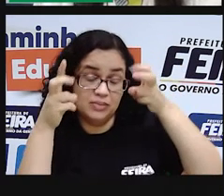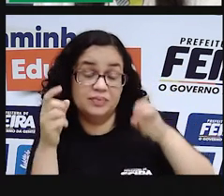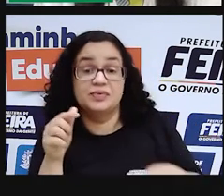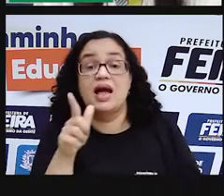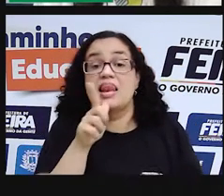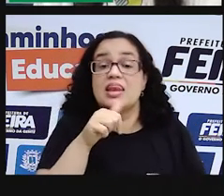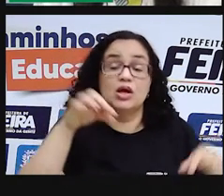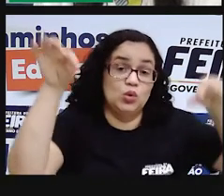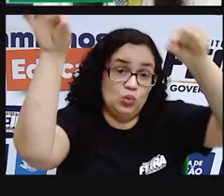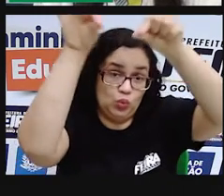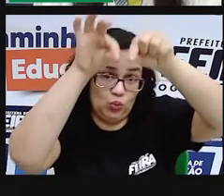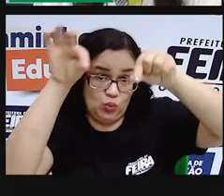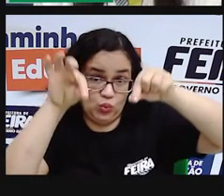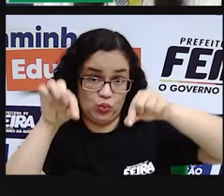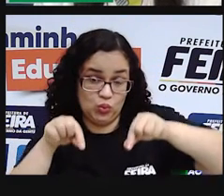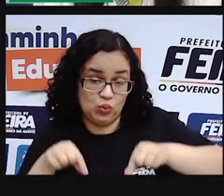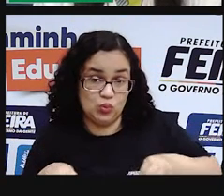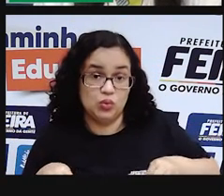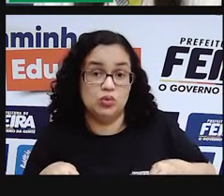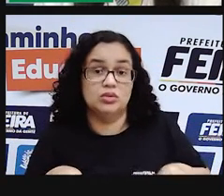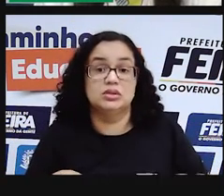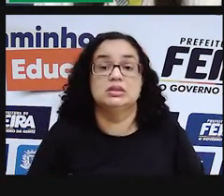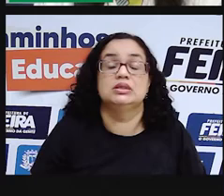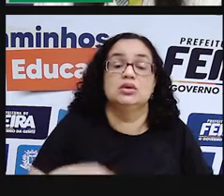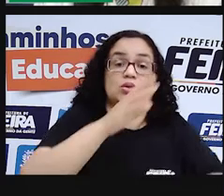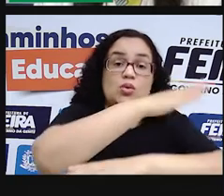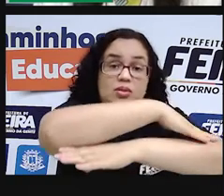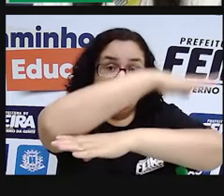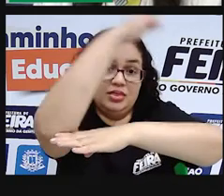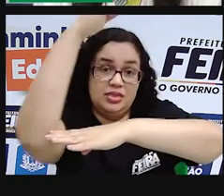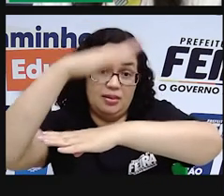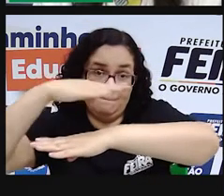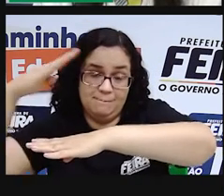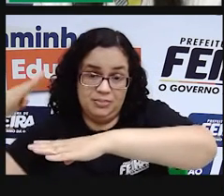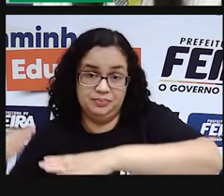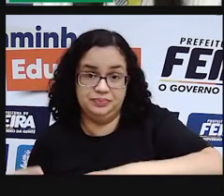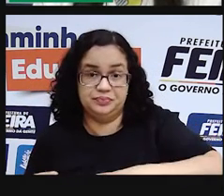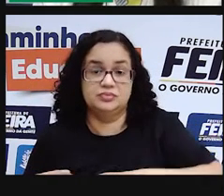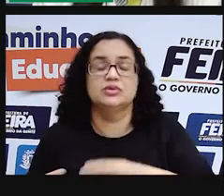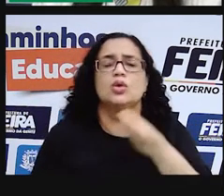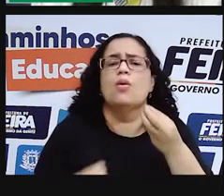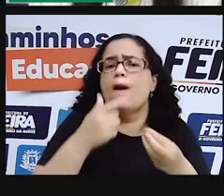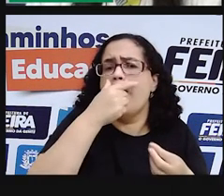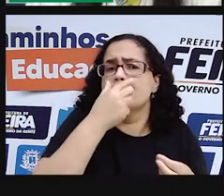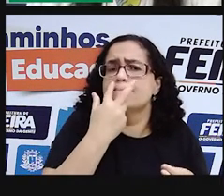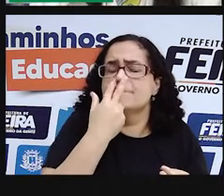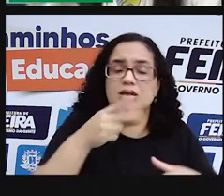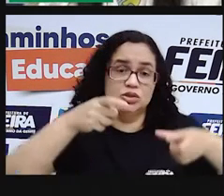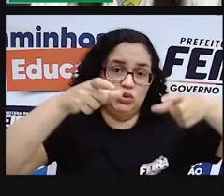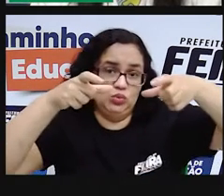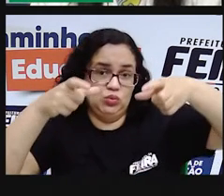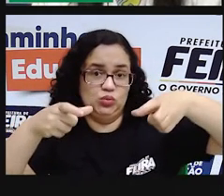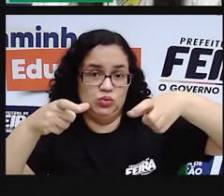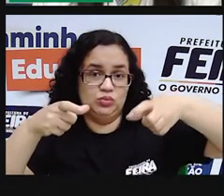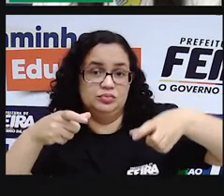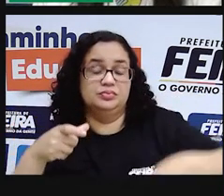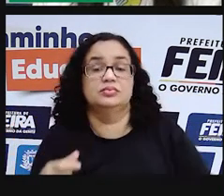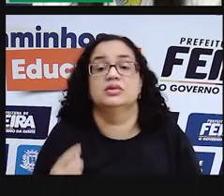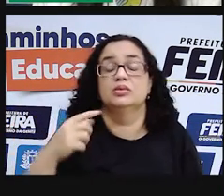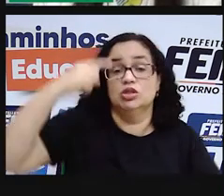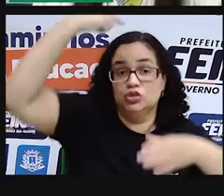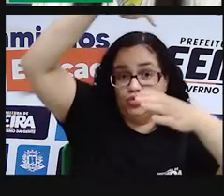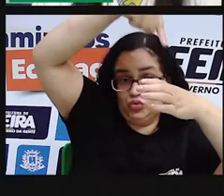lagoas, elas são formadas por depressões no relevo, por buracos. Então, lugares que ficaram mais